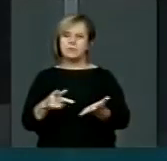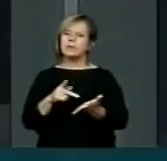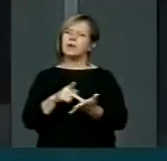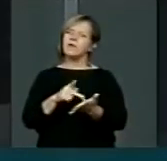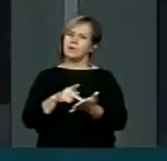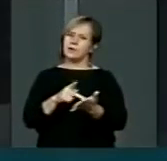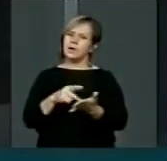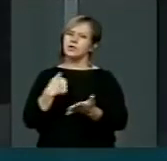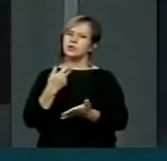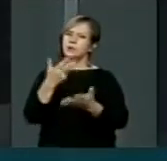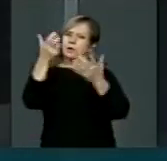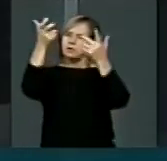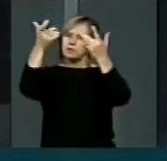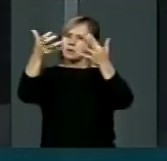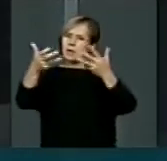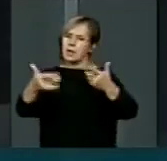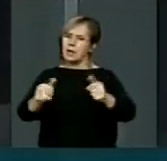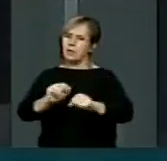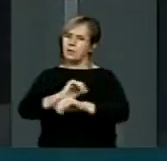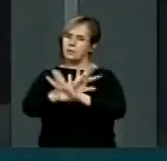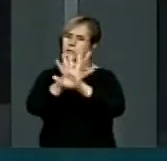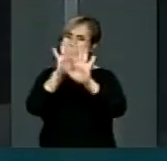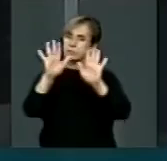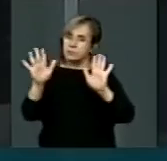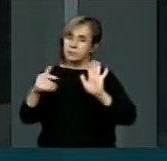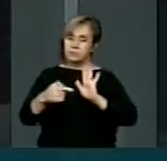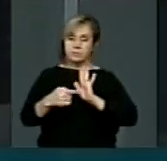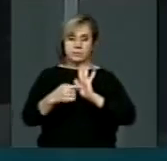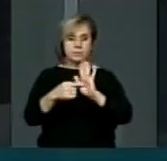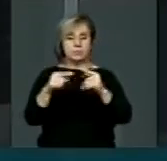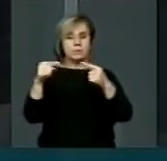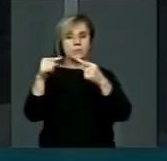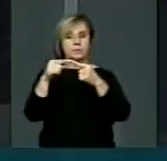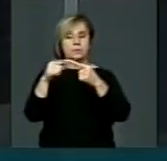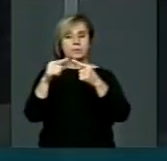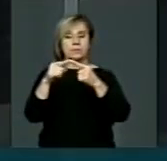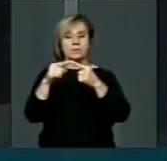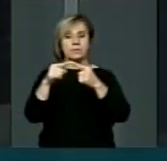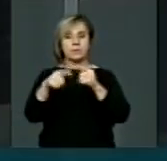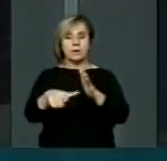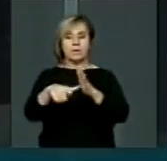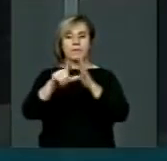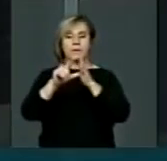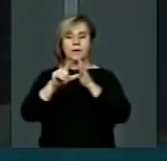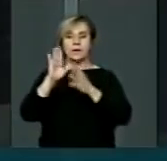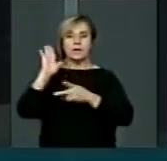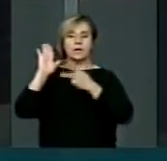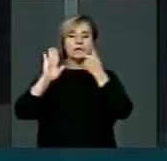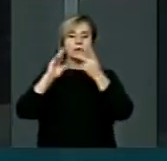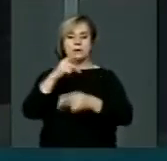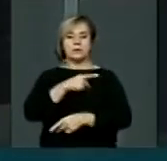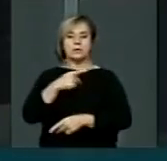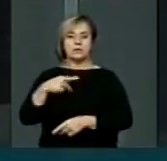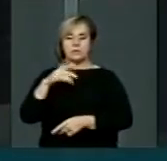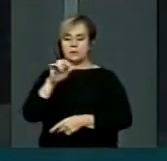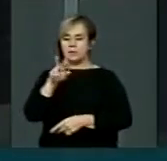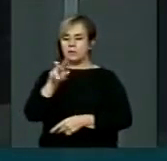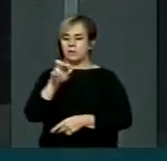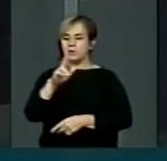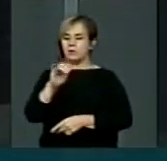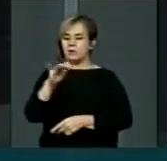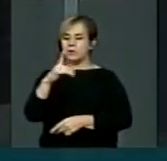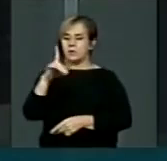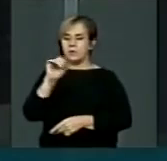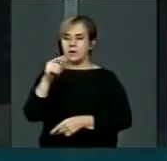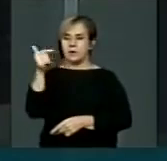verdade, nós queremos aqui esclarecer em relação à pré-candidatura do pastor Everaldo Pereira, que é o vice-presidente